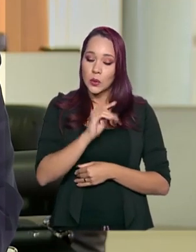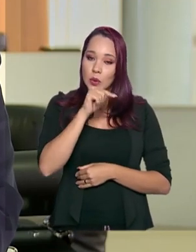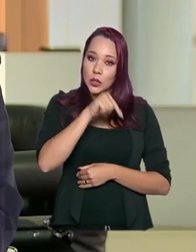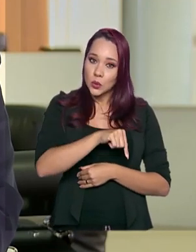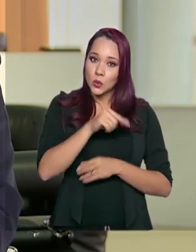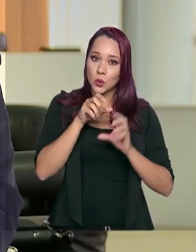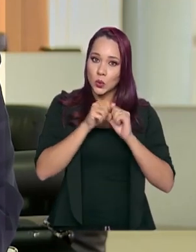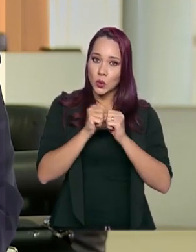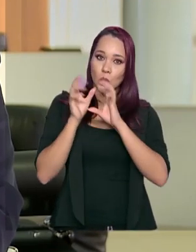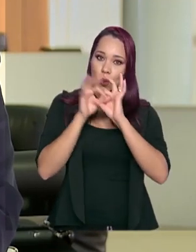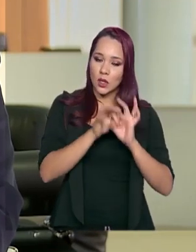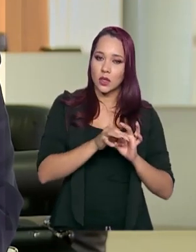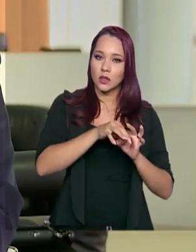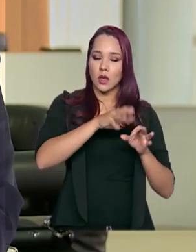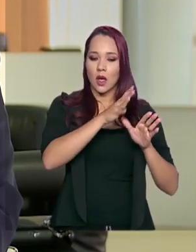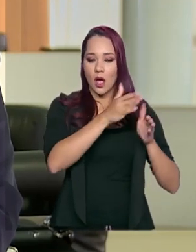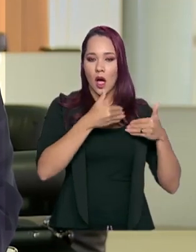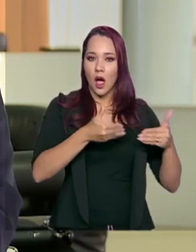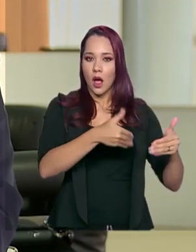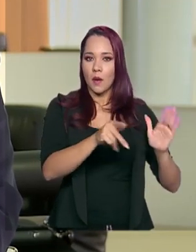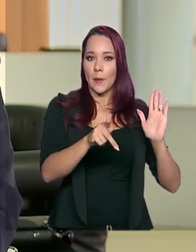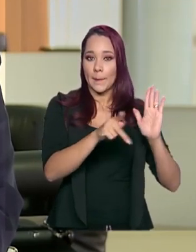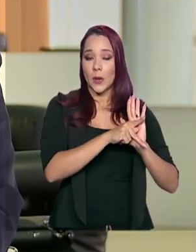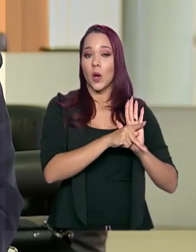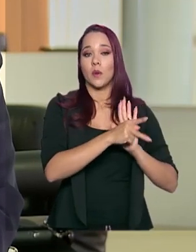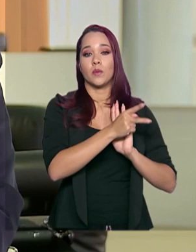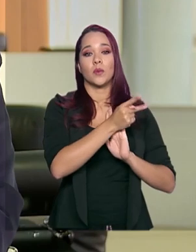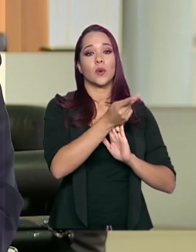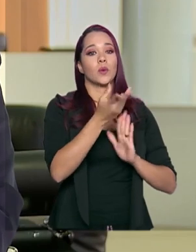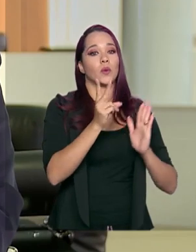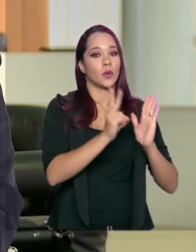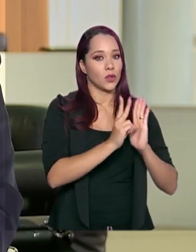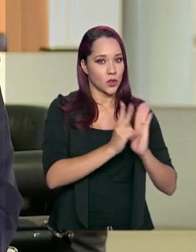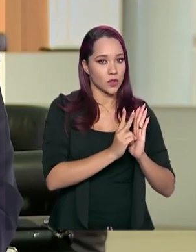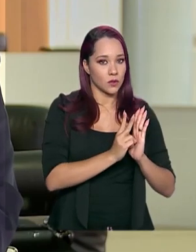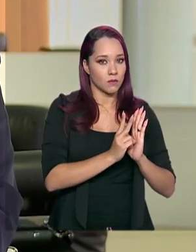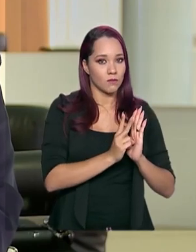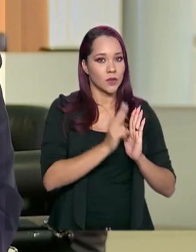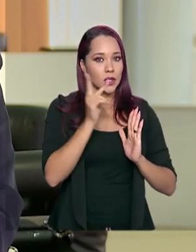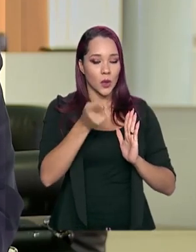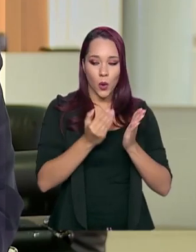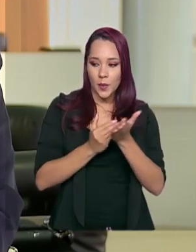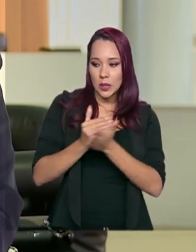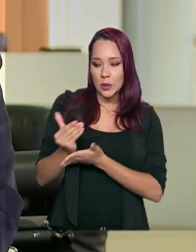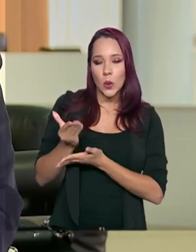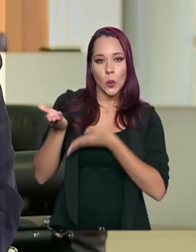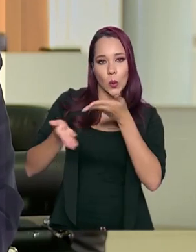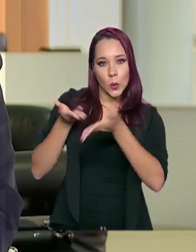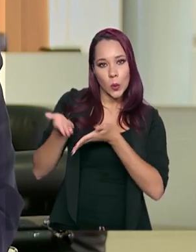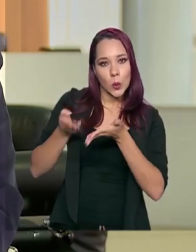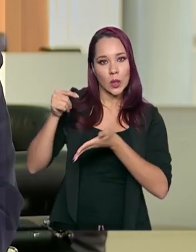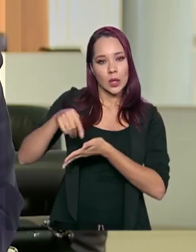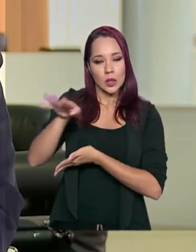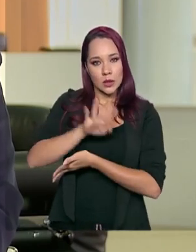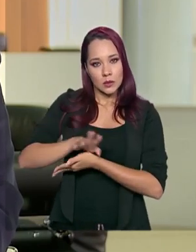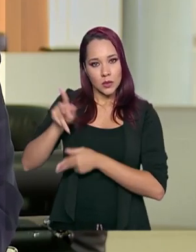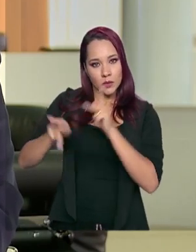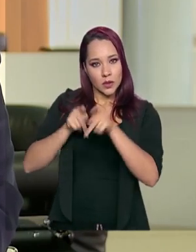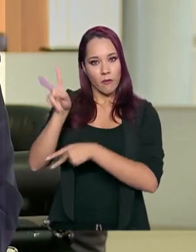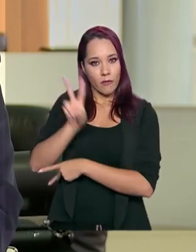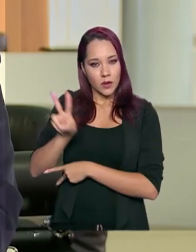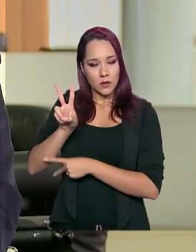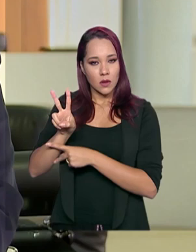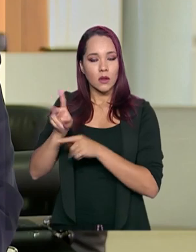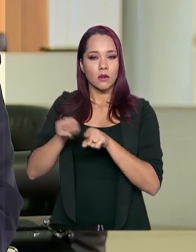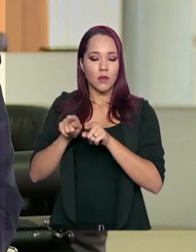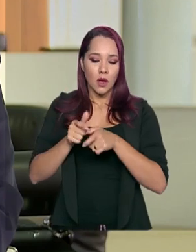contexto, nós vamos ter alas especiais para os indígenas. Então, a Operação Acolhida, que começou tratando dessa população venezuelana, ele também